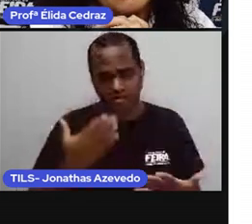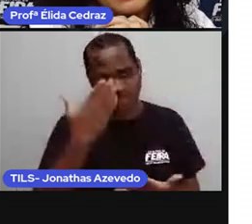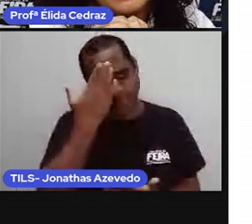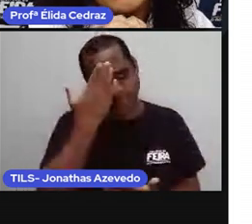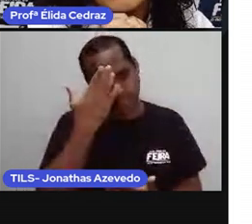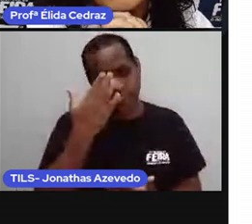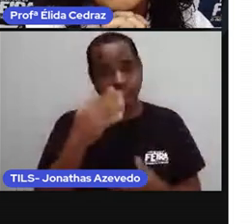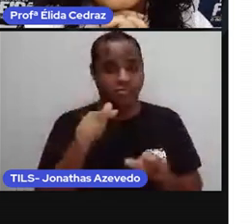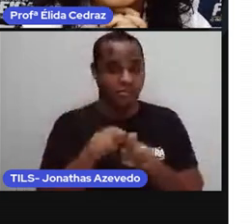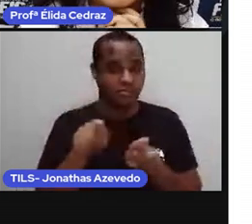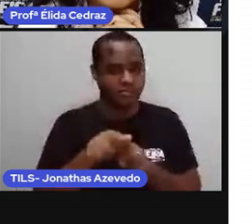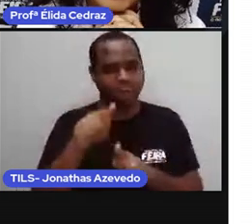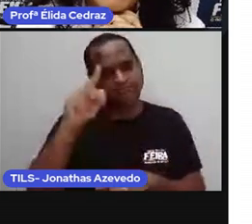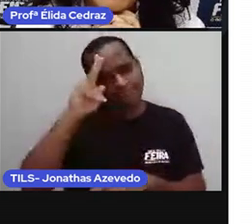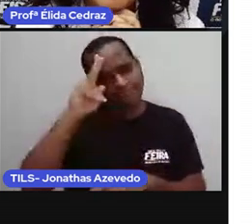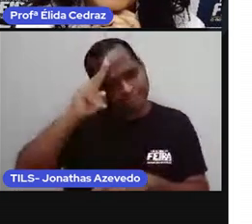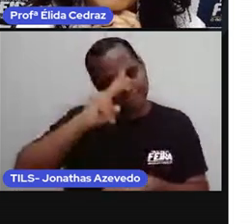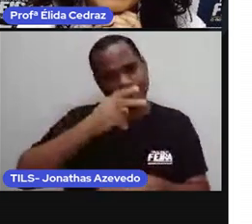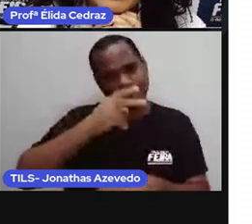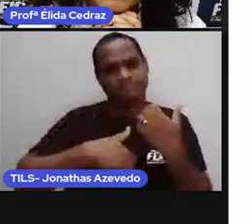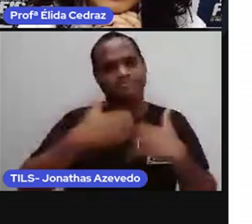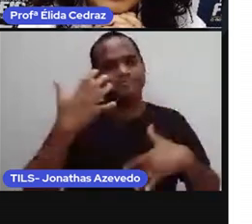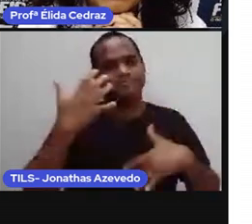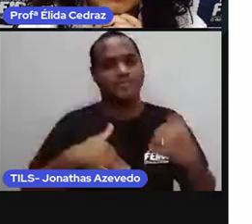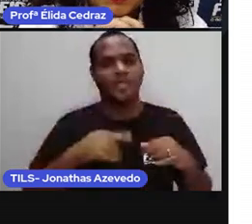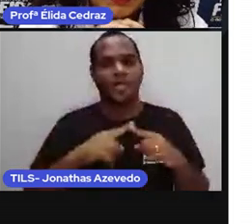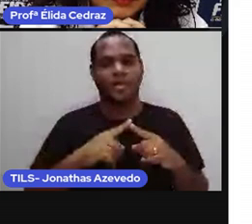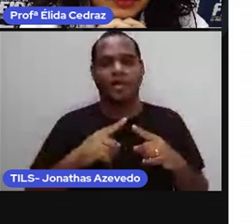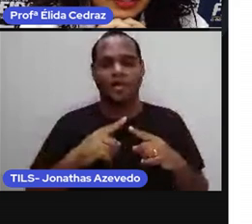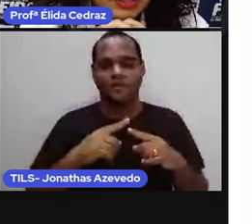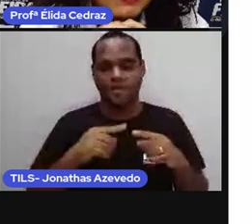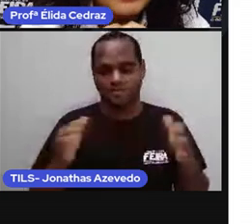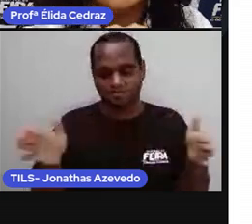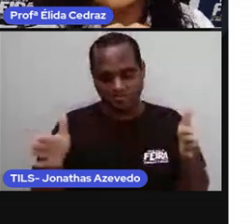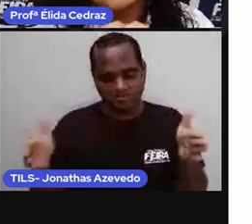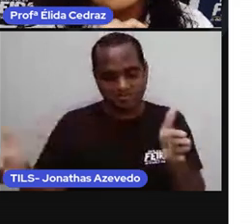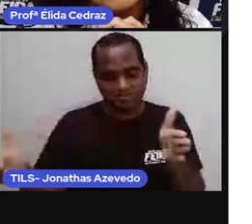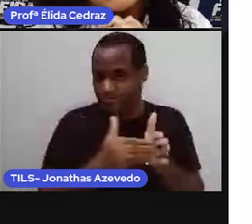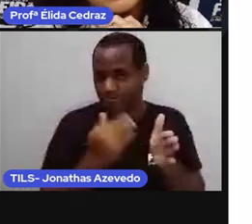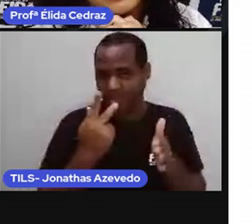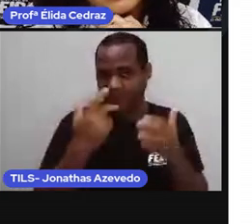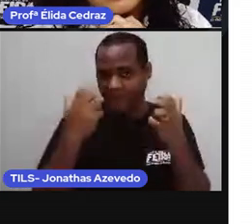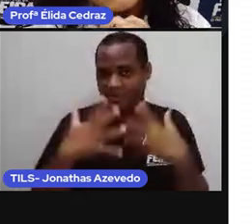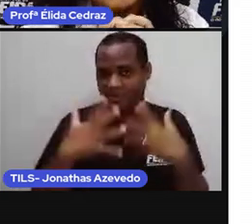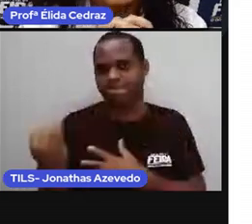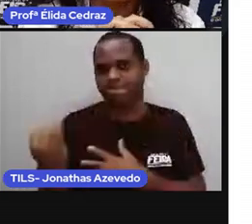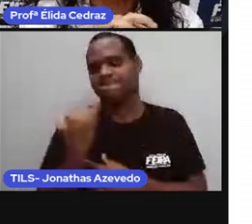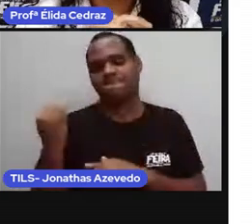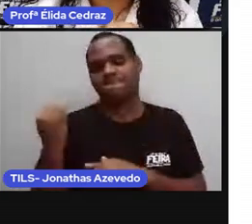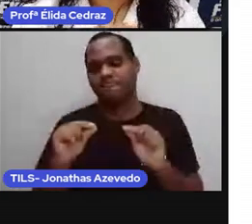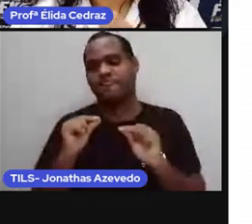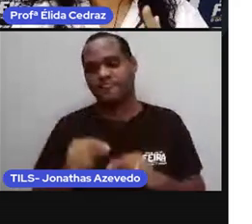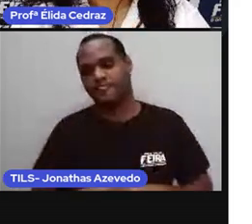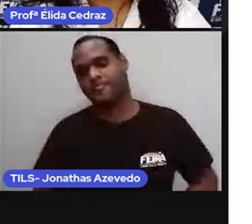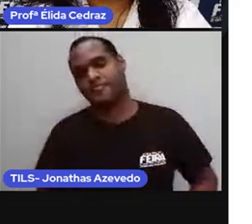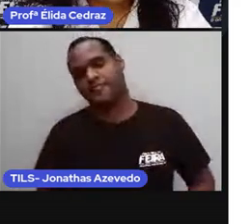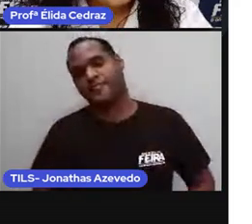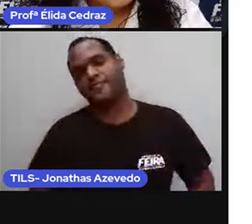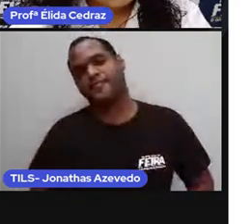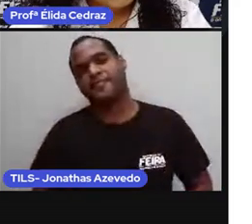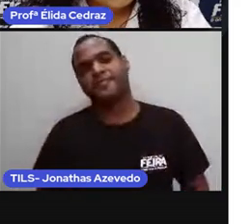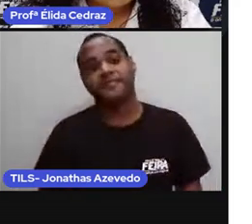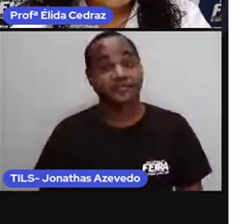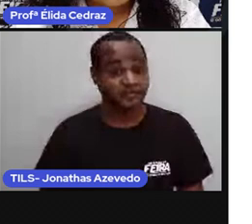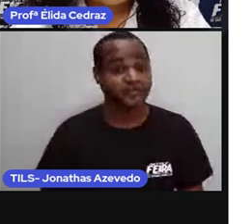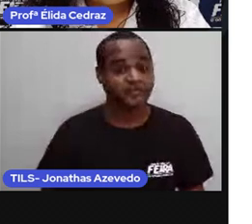lembrar também, na última aula sobre linha do tempo eu falei uma coisa para vocês. Que a minha